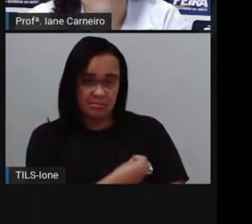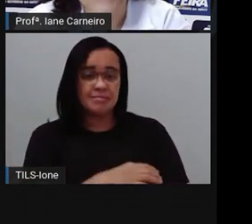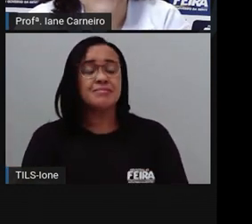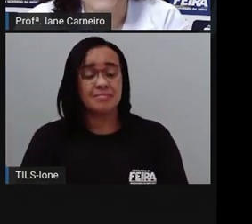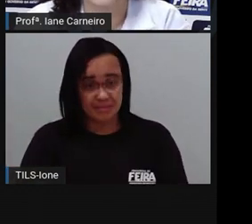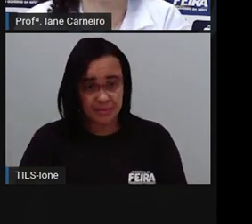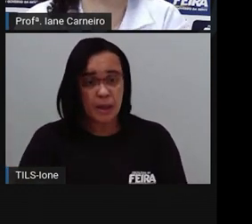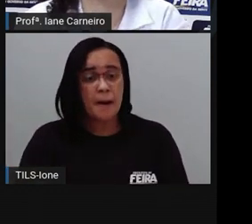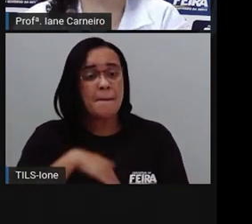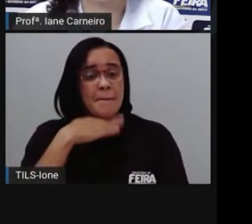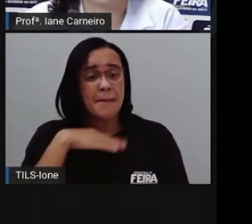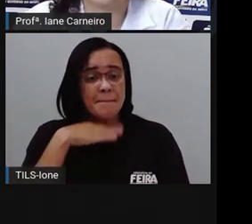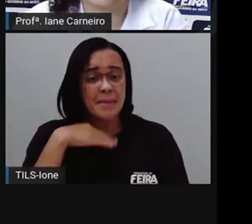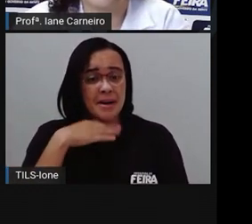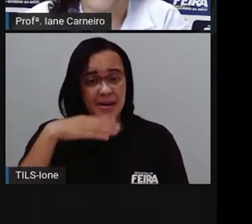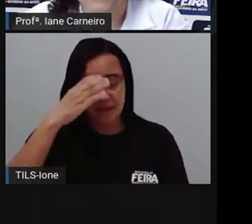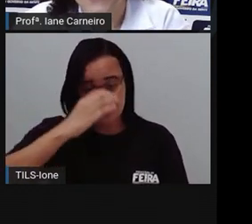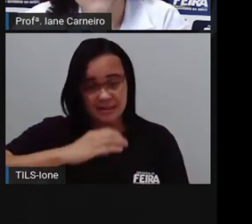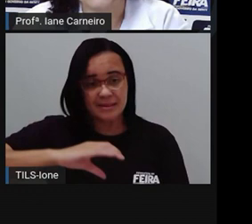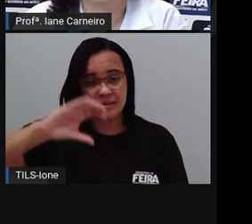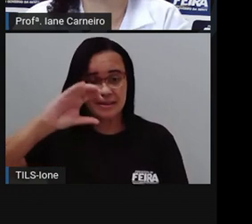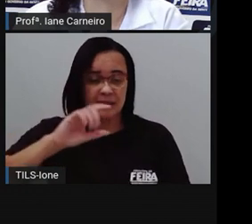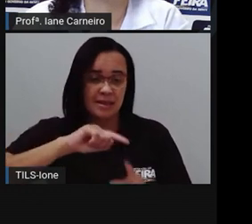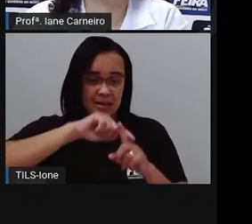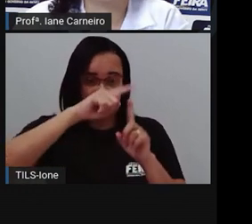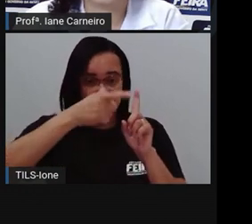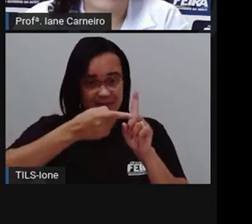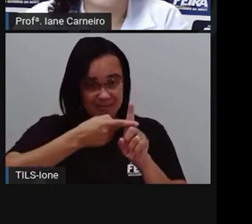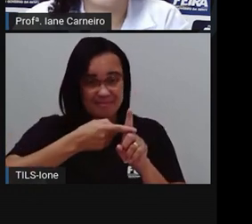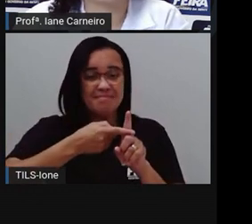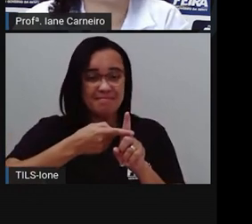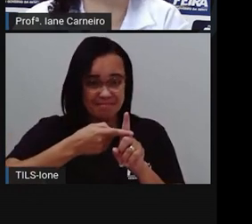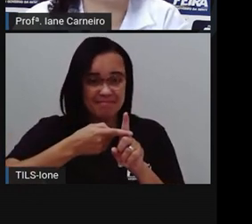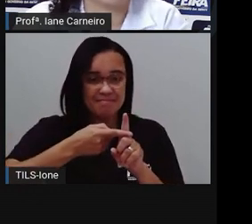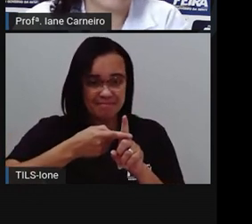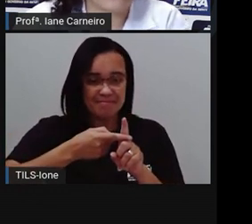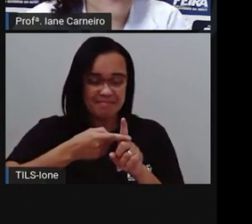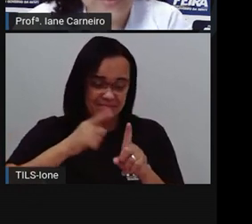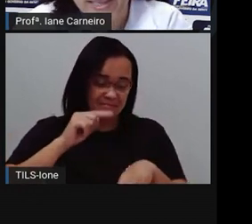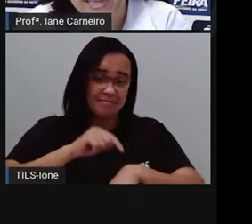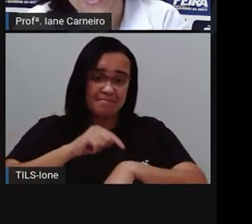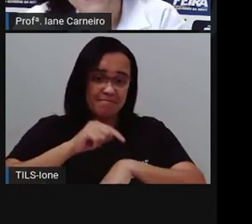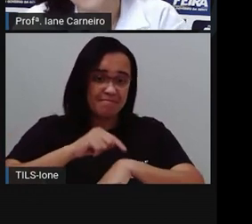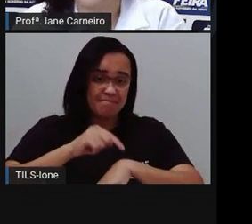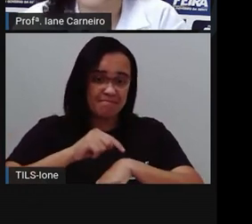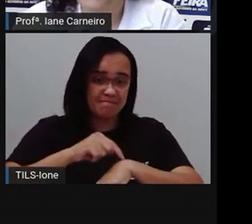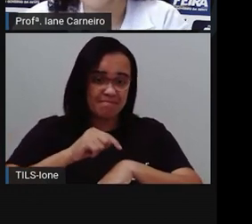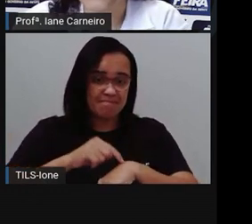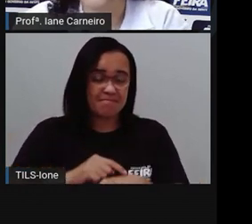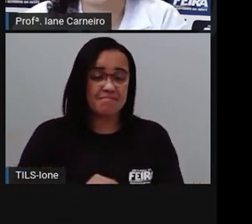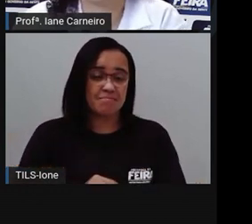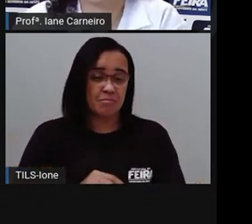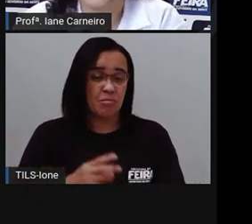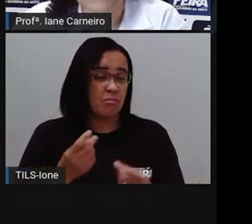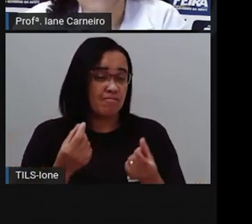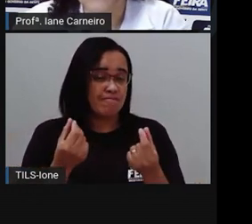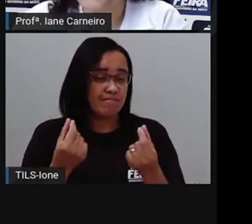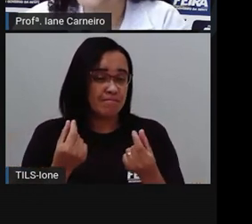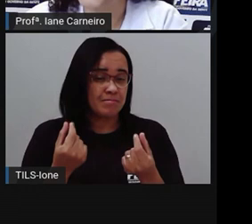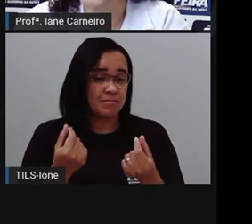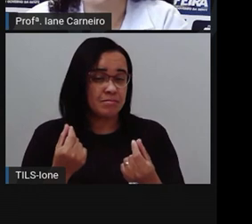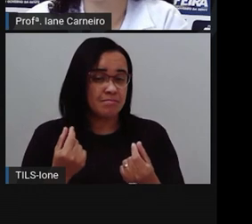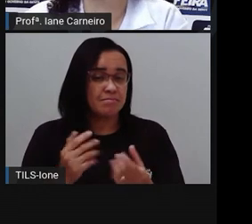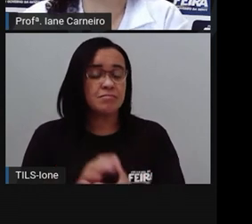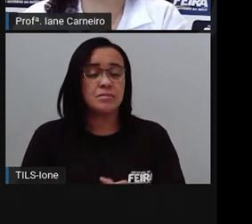tempo, né? Do bebezinho elefante. Quando ele nasce, ele se alimenta do leitinho dela. Bem rapidinho, porque ele